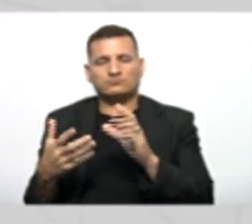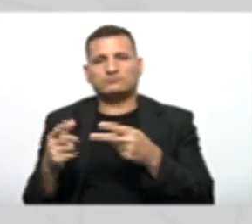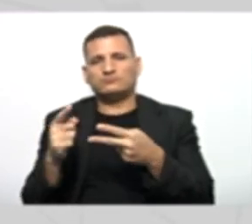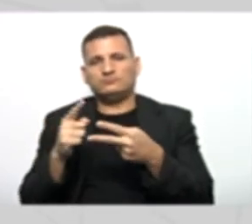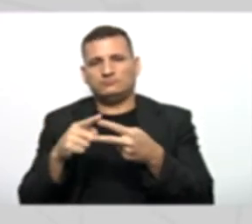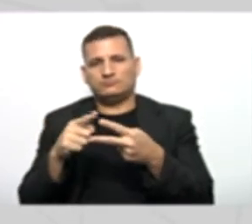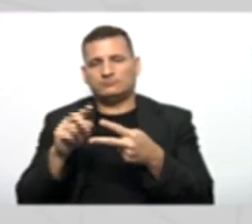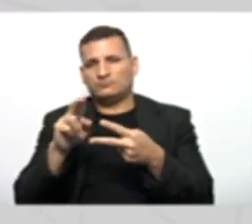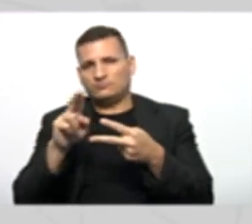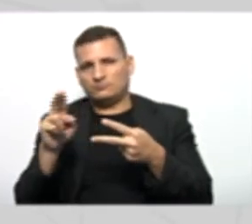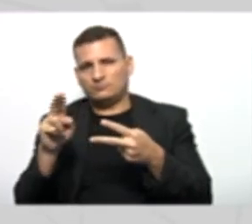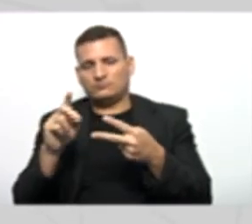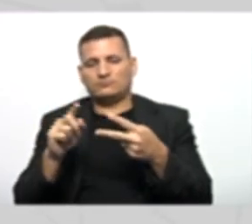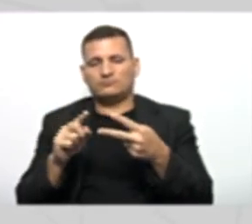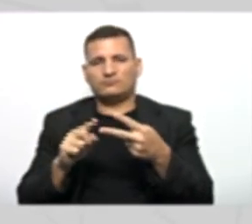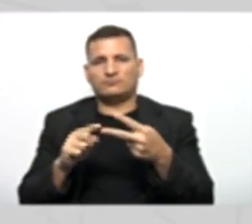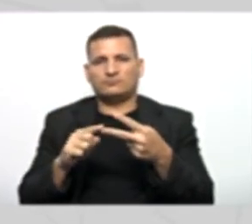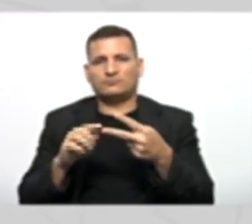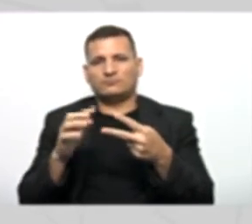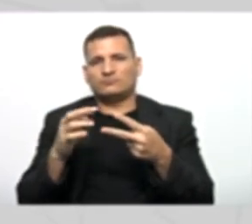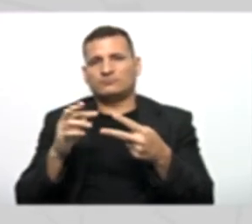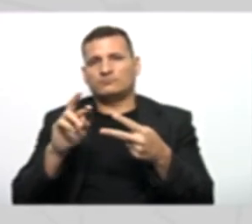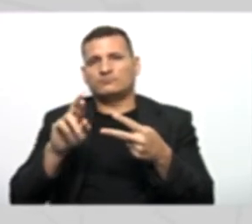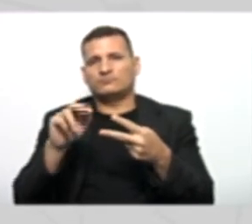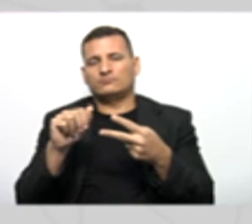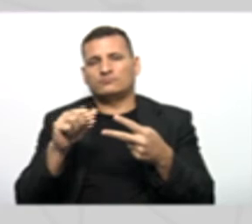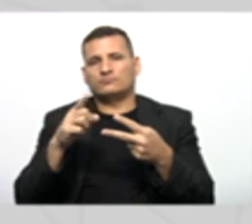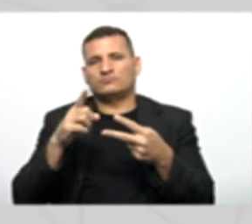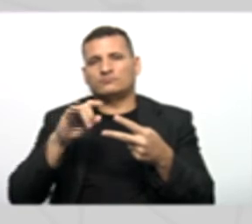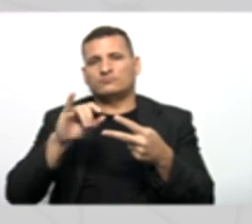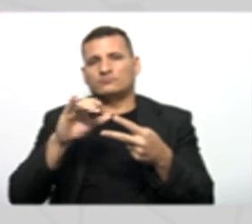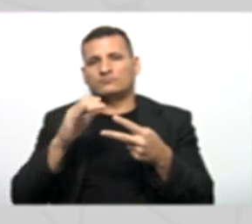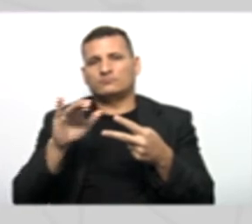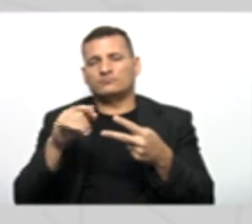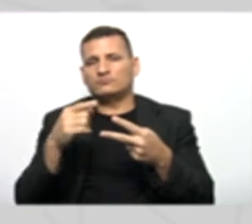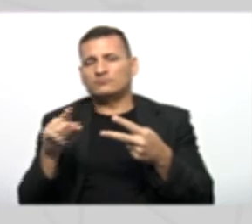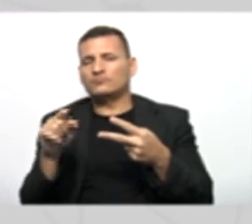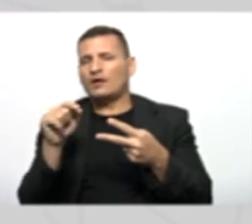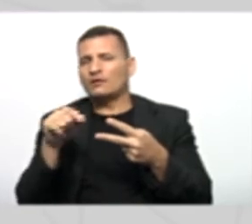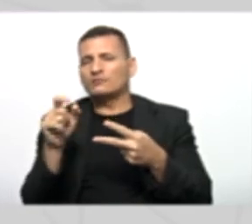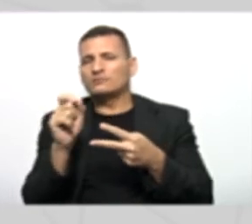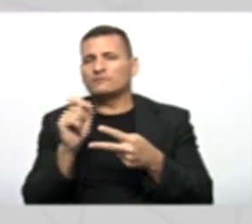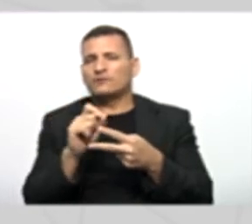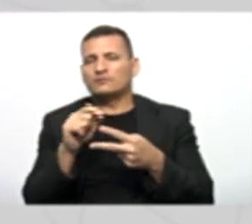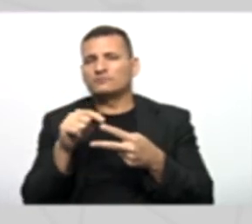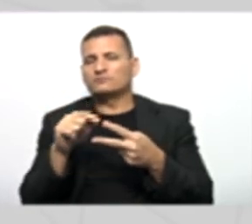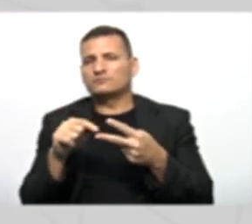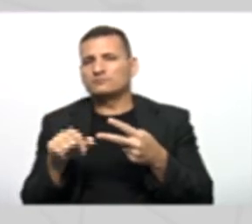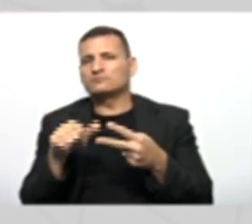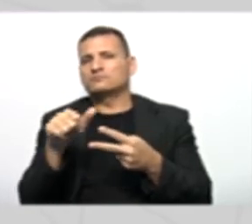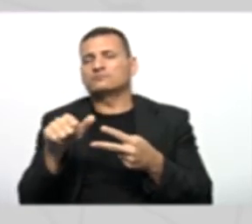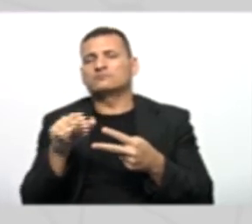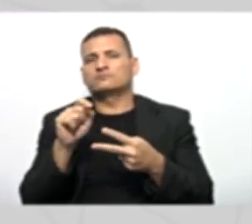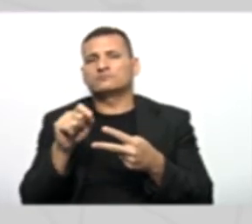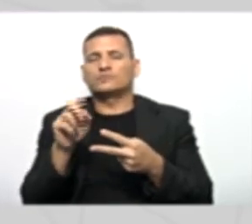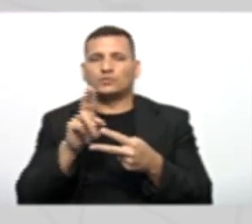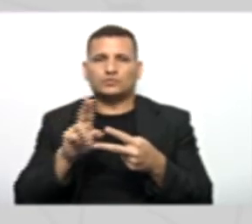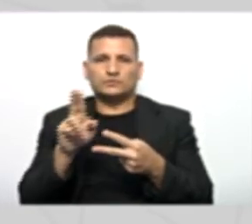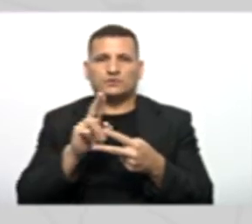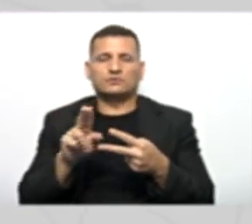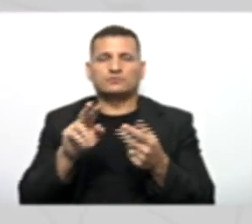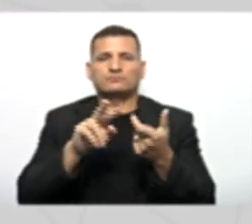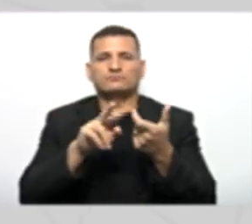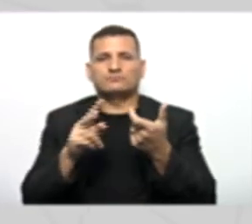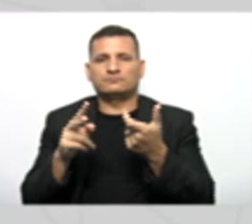Self Nome E self Tradição Ele fez essa modificação A partir de qual conceito? Do conceito De